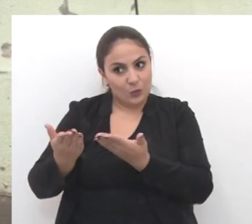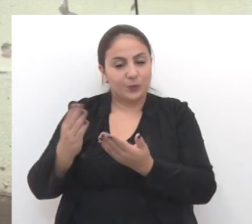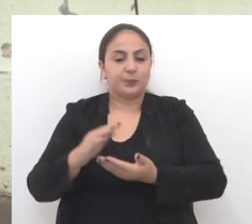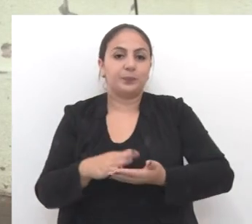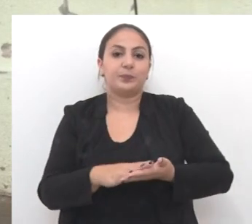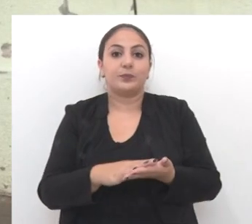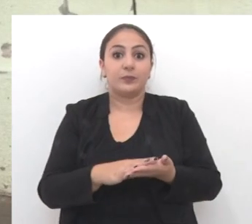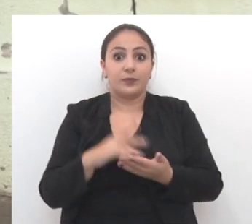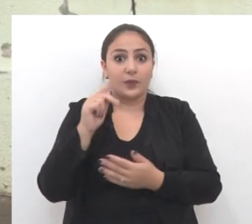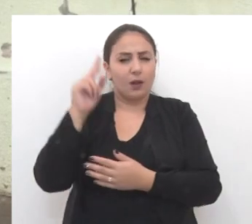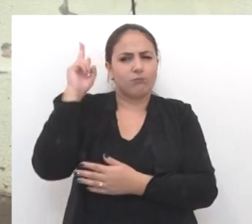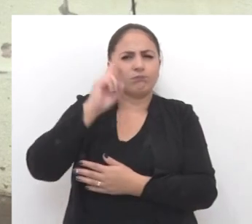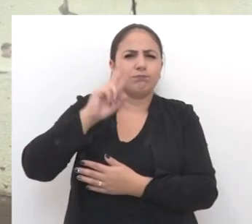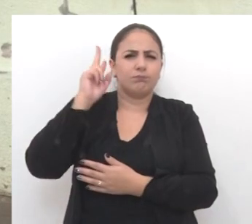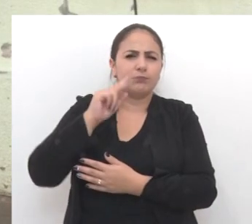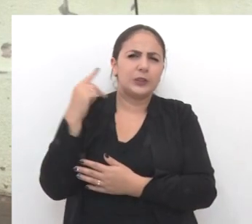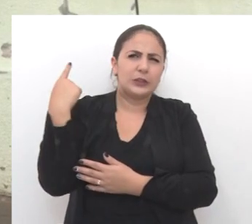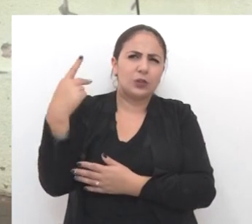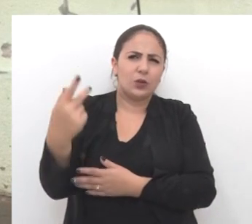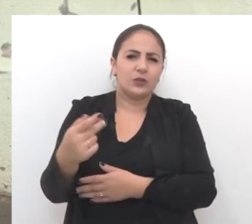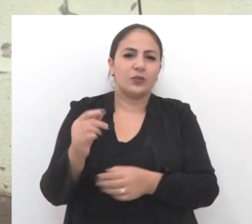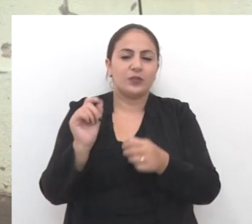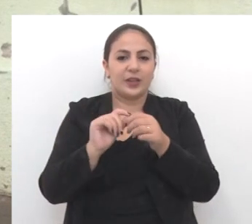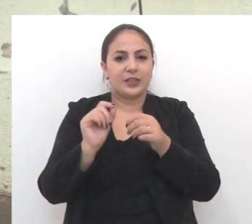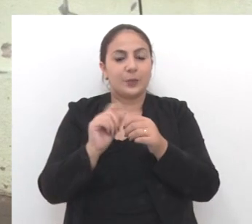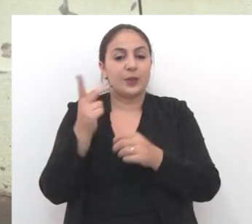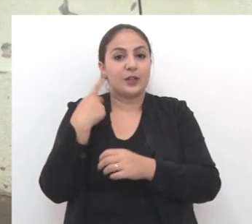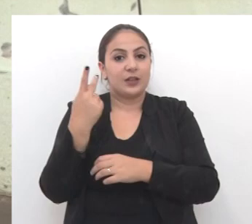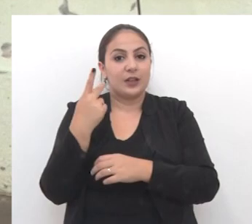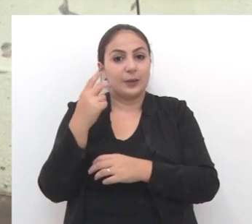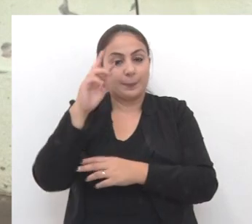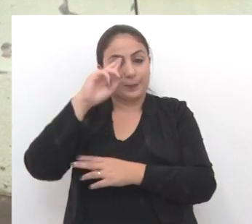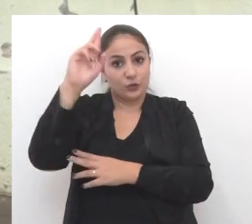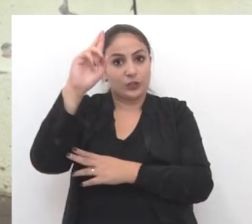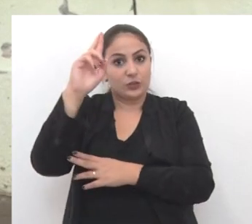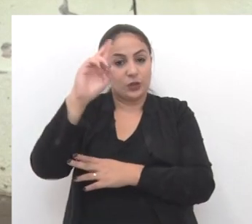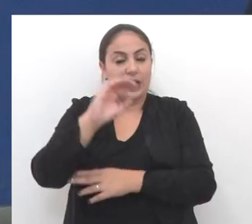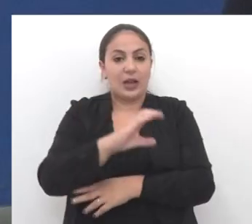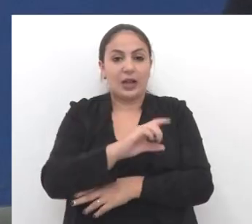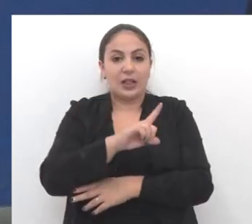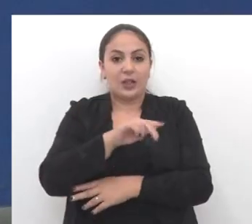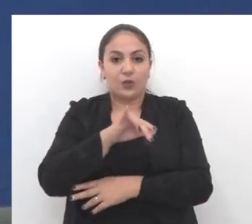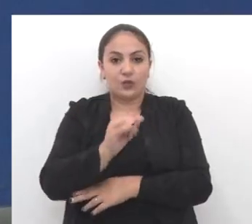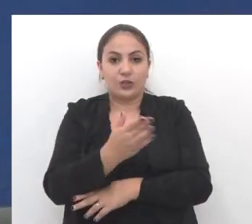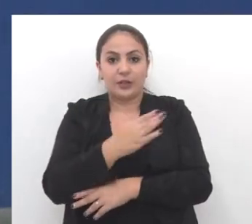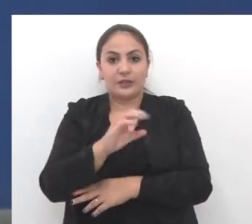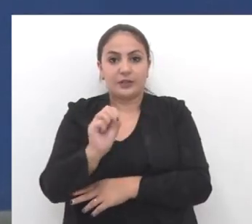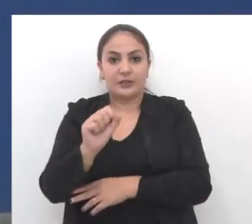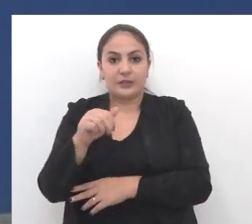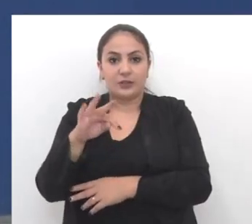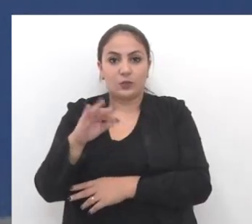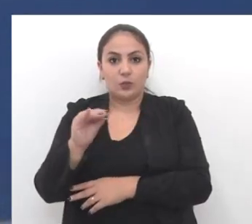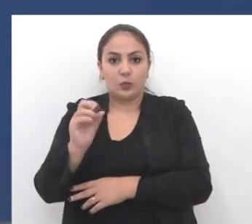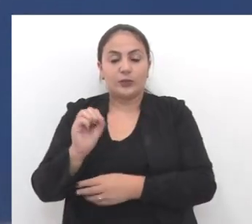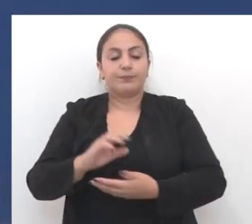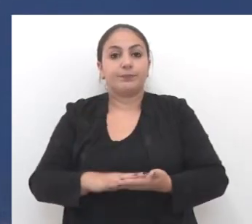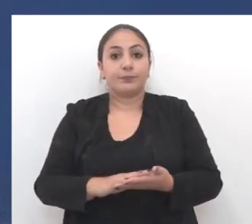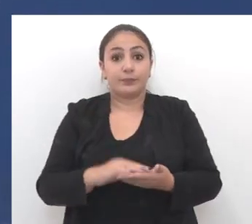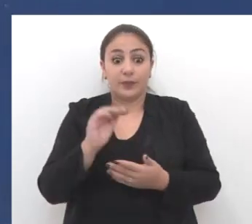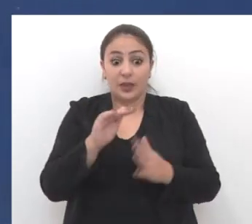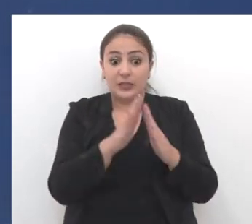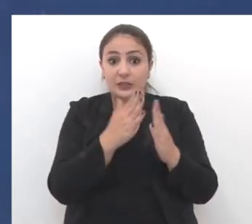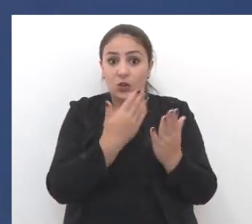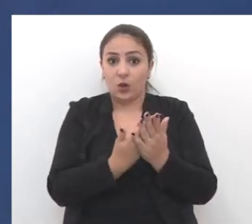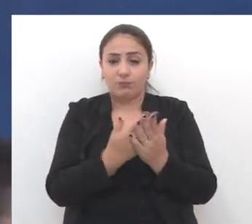Mas este resgate histórico foi feito pela diretora Cláudia Santos. A escola Círculo Operário, ela tem um